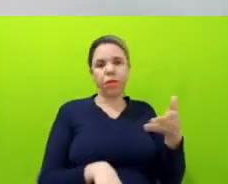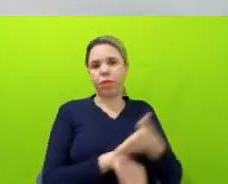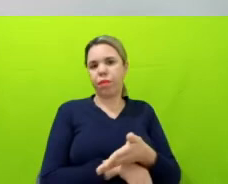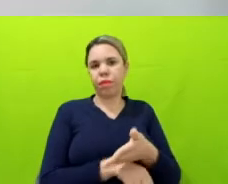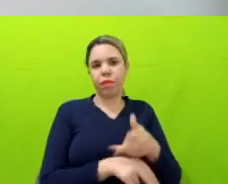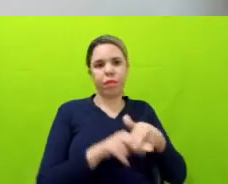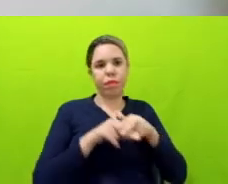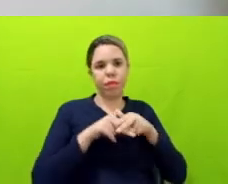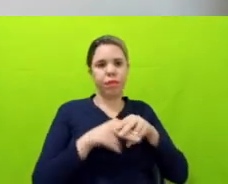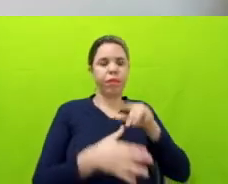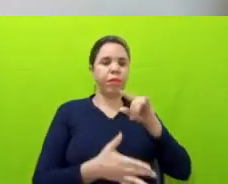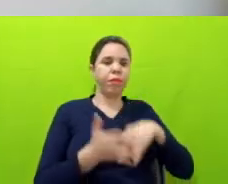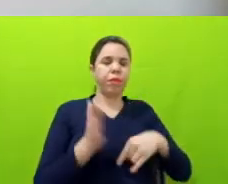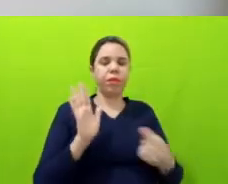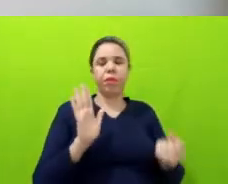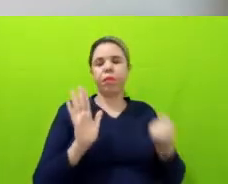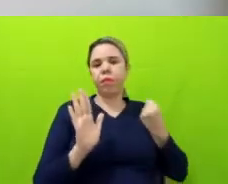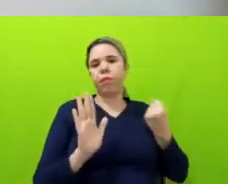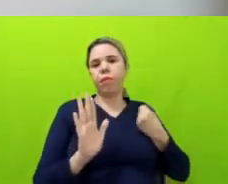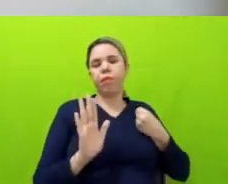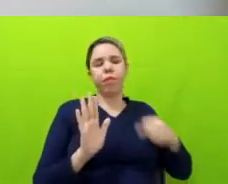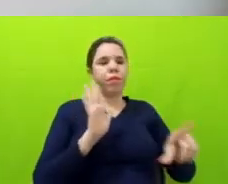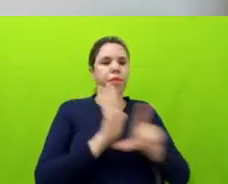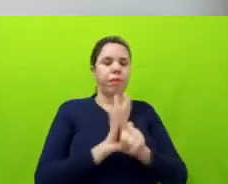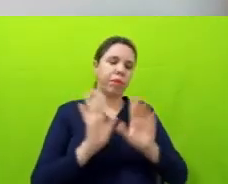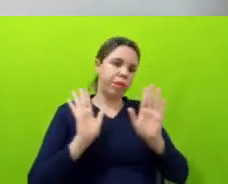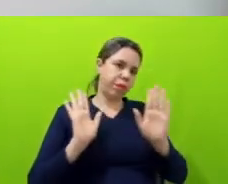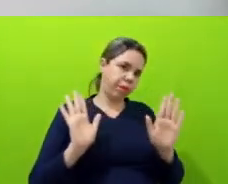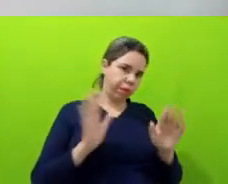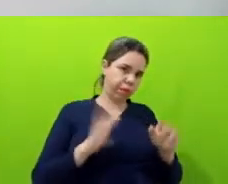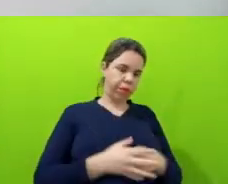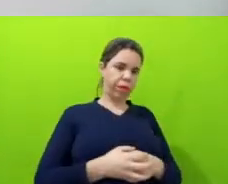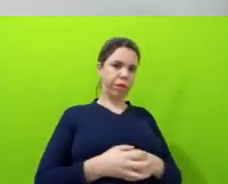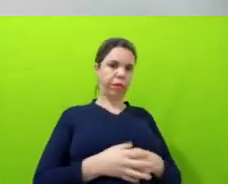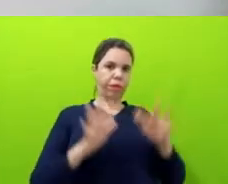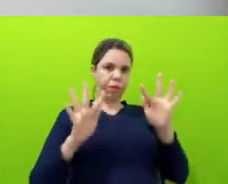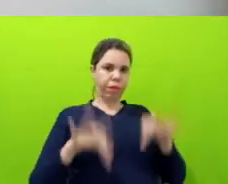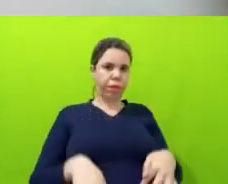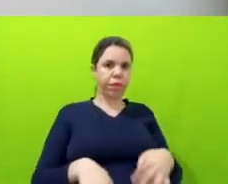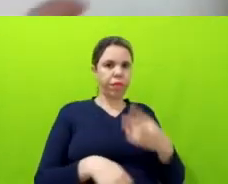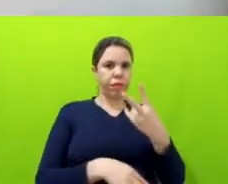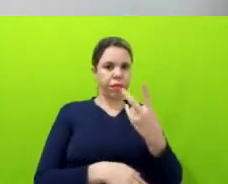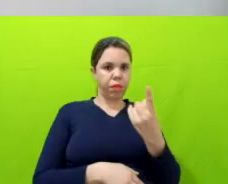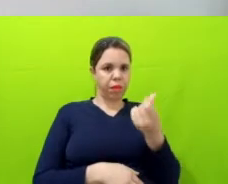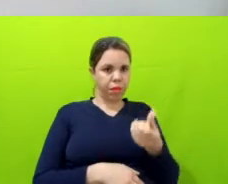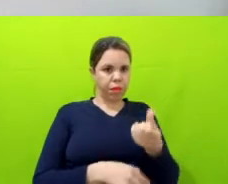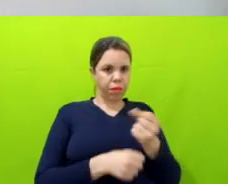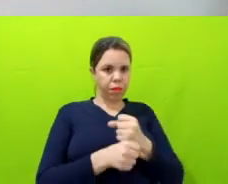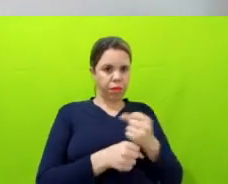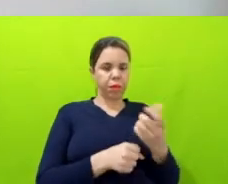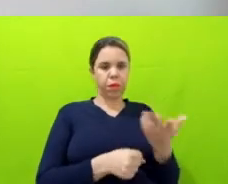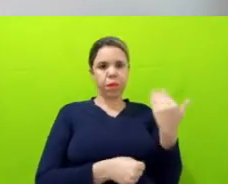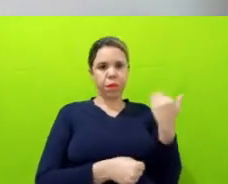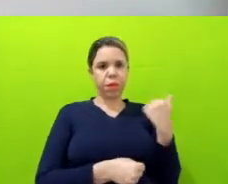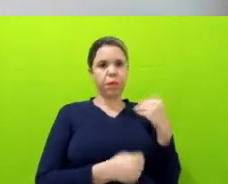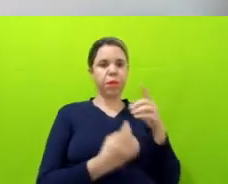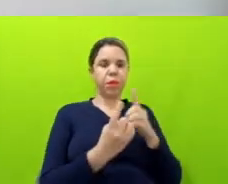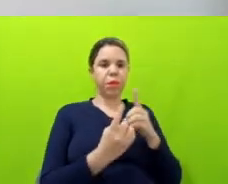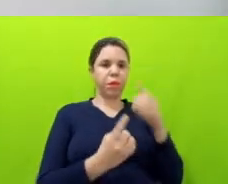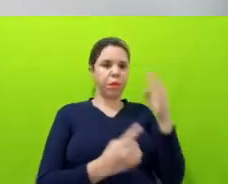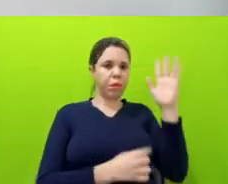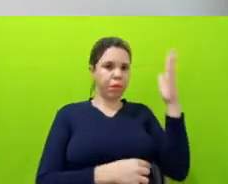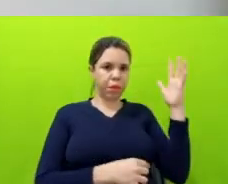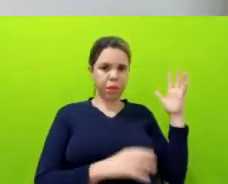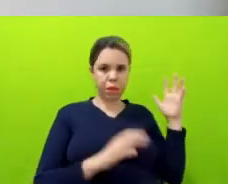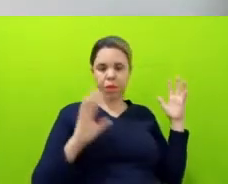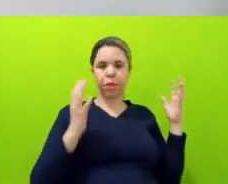cláusulas, né, até que no final de 2016 o Serviço Florestal Brasileiro abriu,